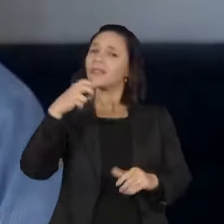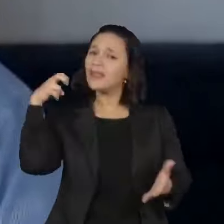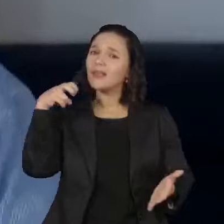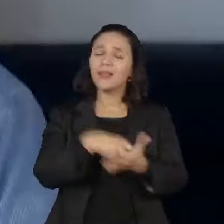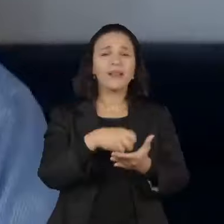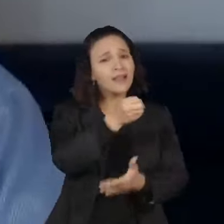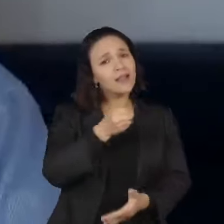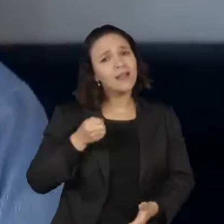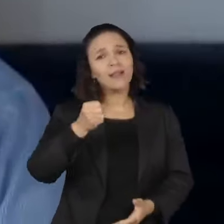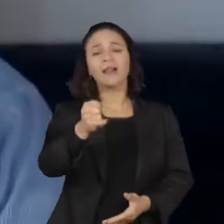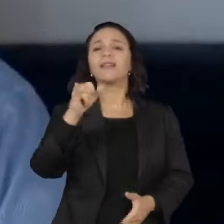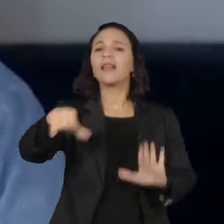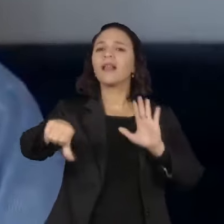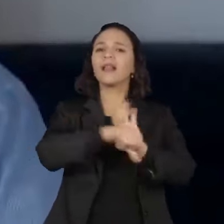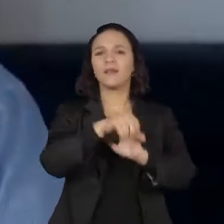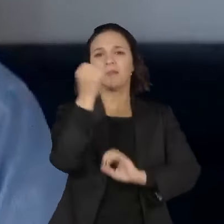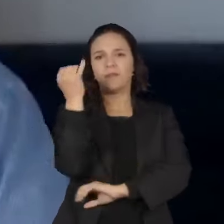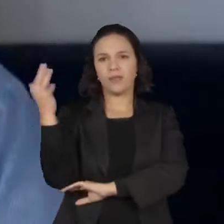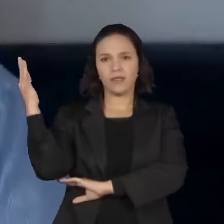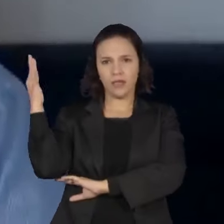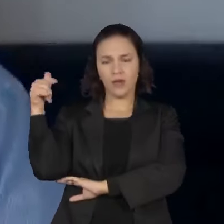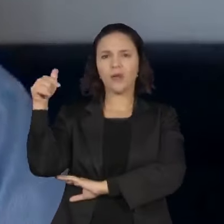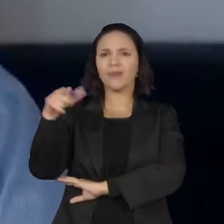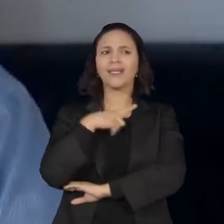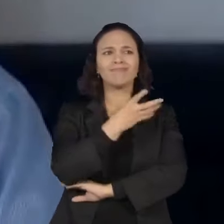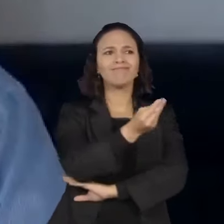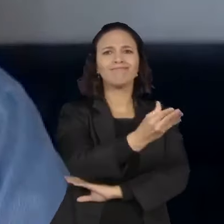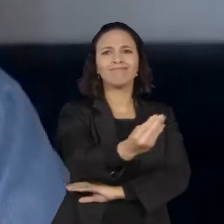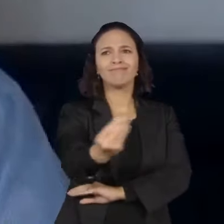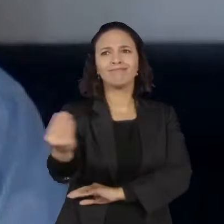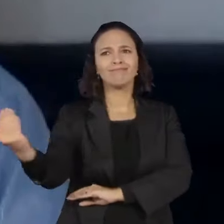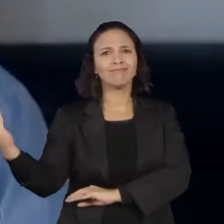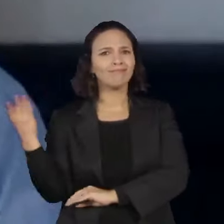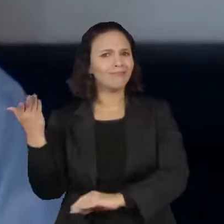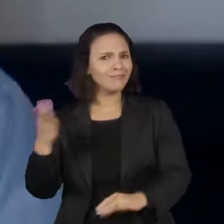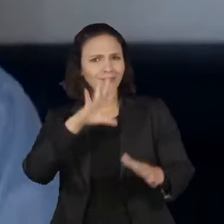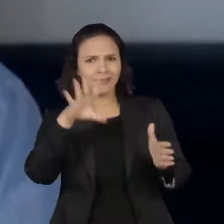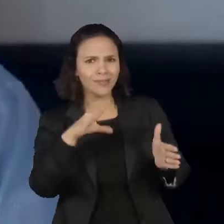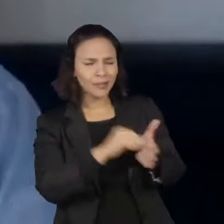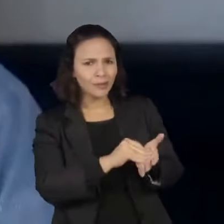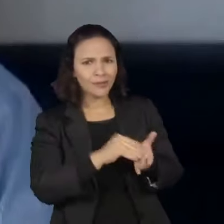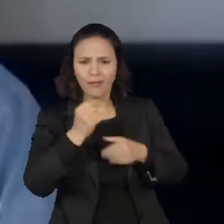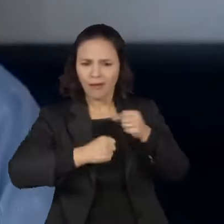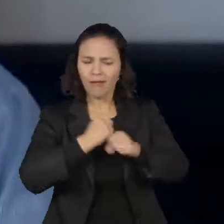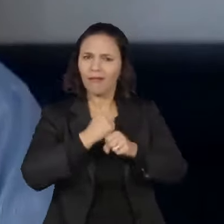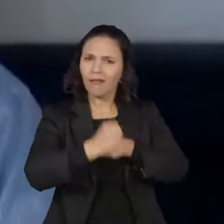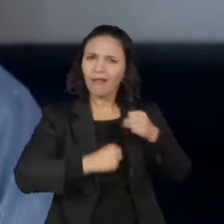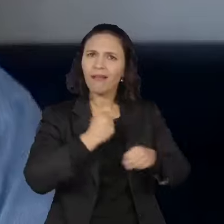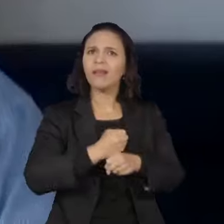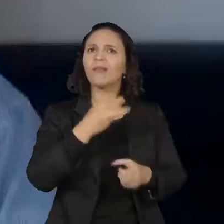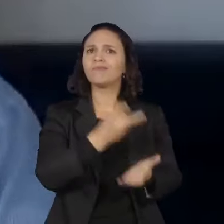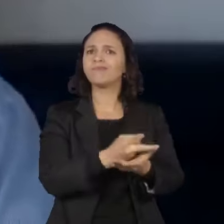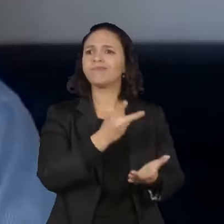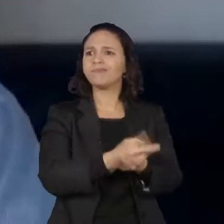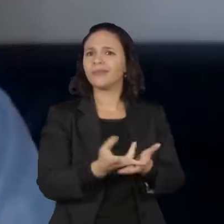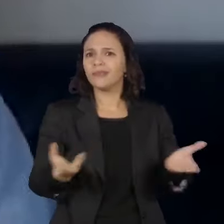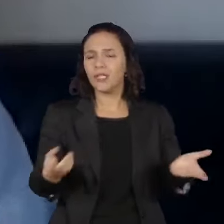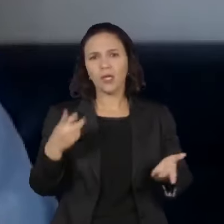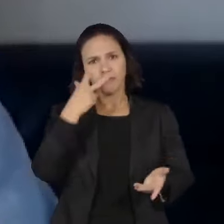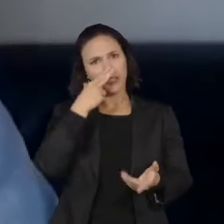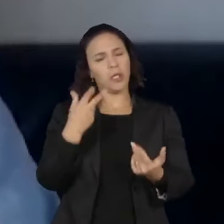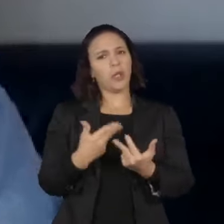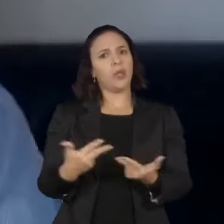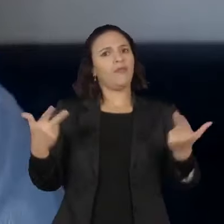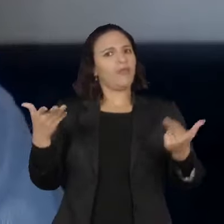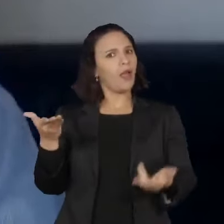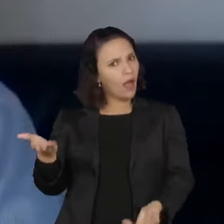ambientais. Esses crimes ocorrem aos milhares na Amazônia todo ano. É um pouco de novidade eles ocorrerem